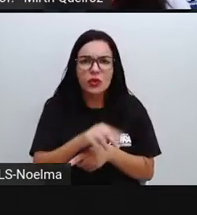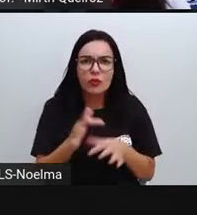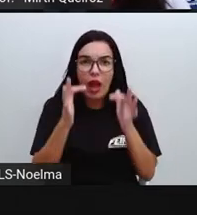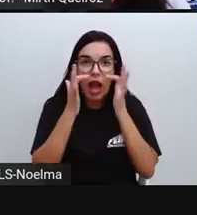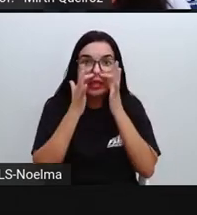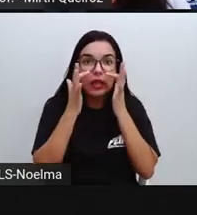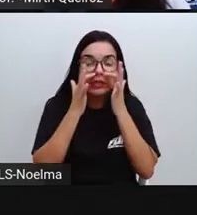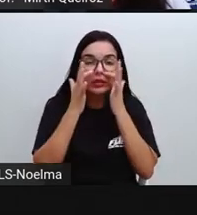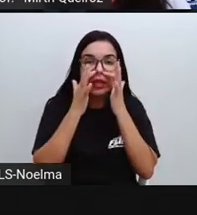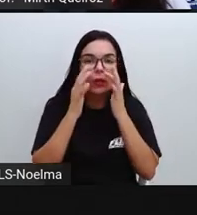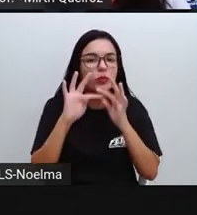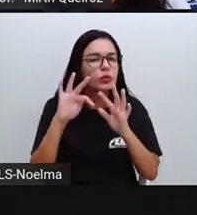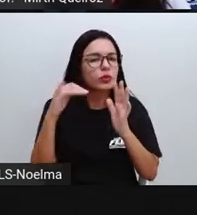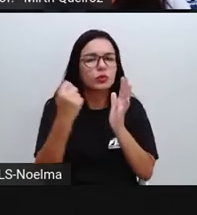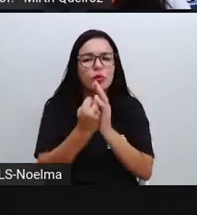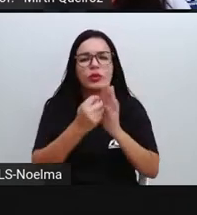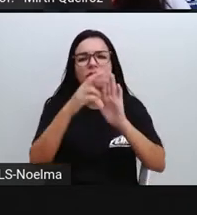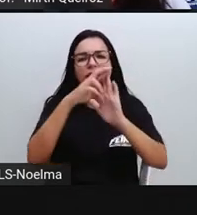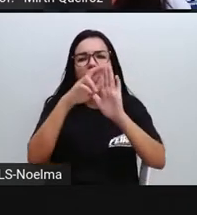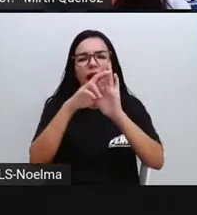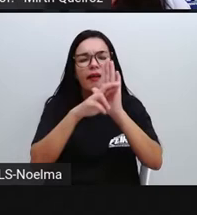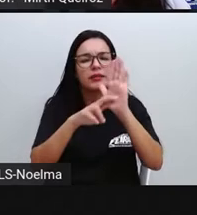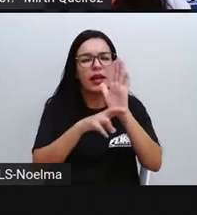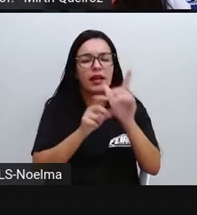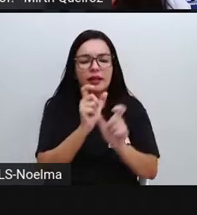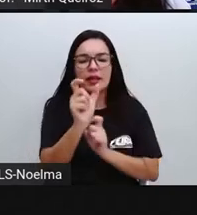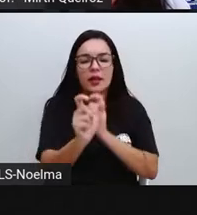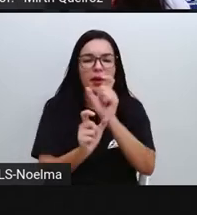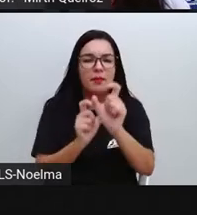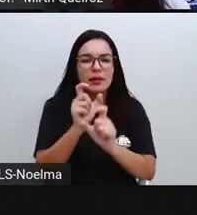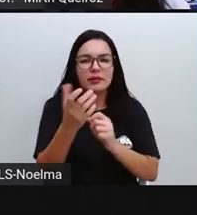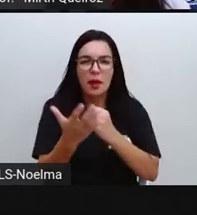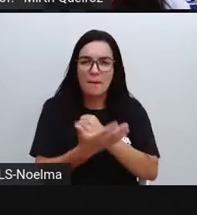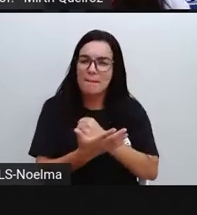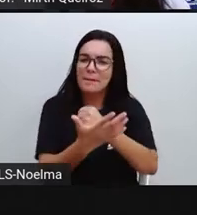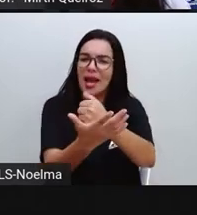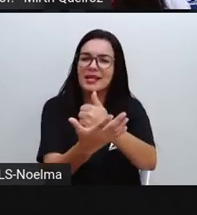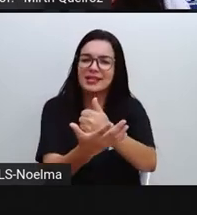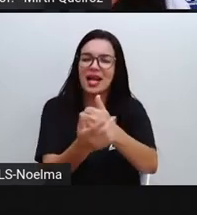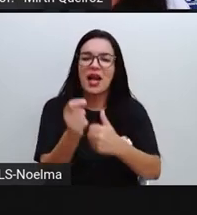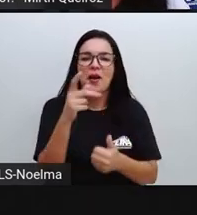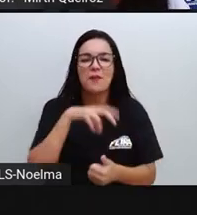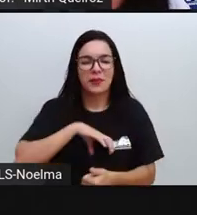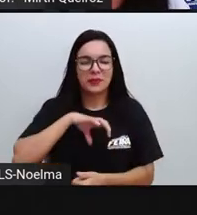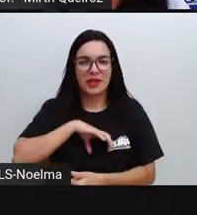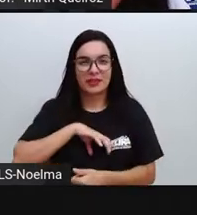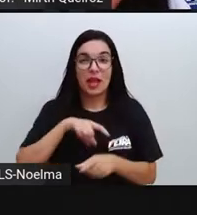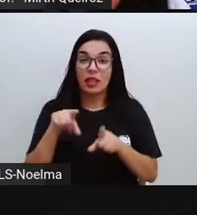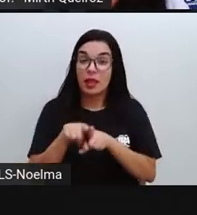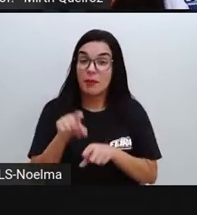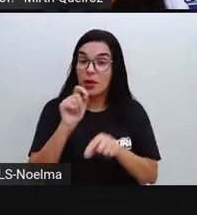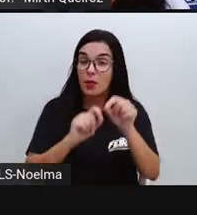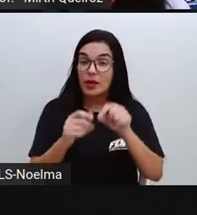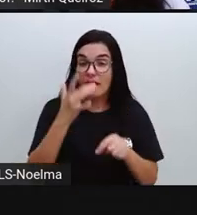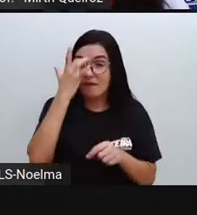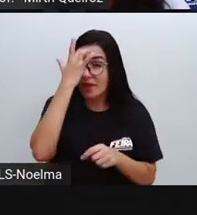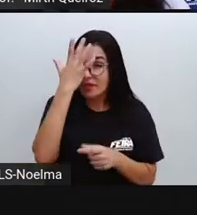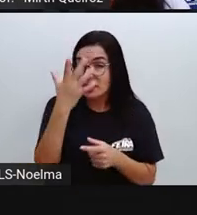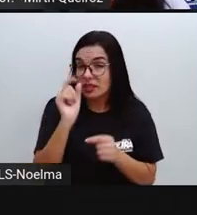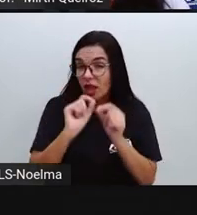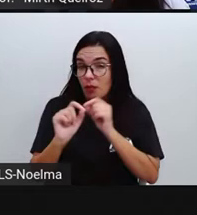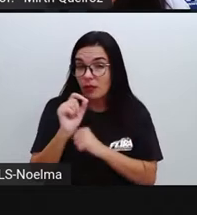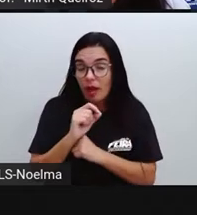todas as regras gramaticais básicas do português. E a leitura também vai